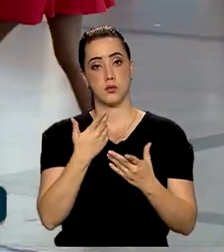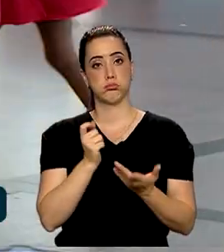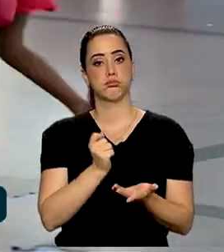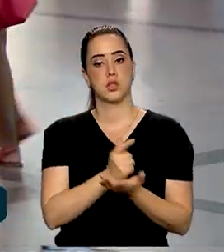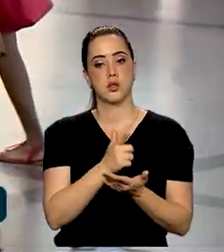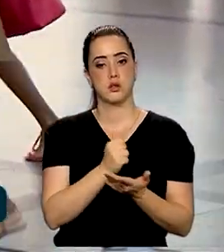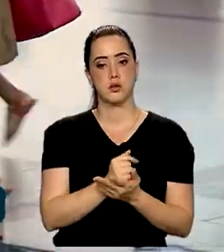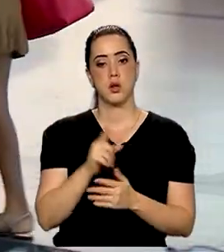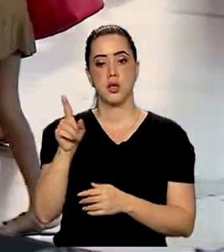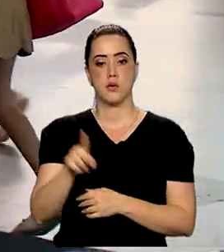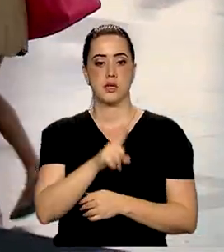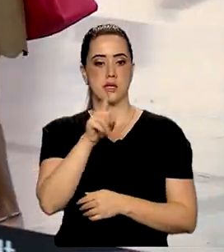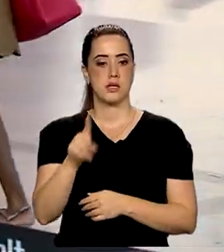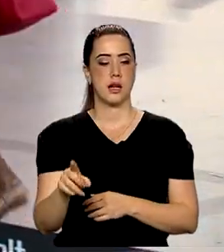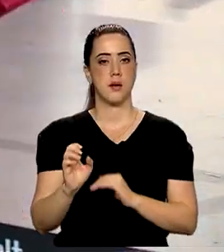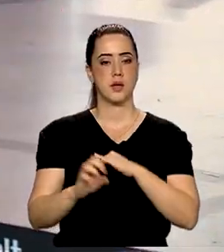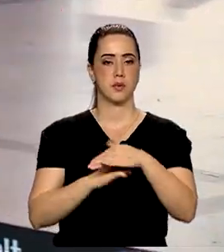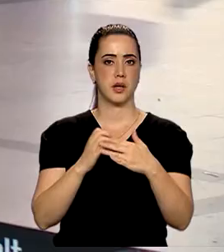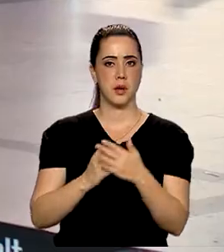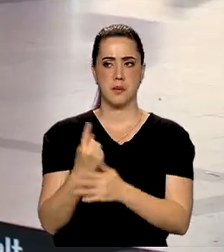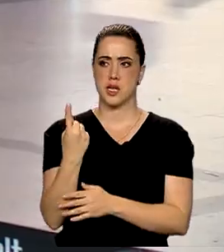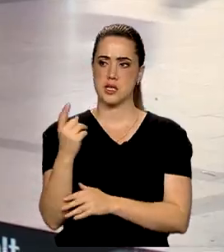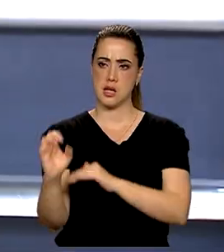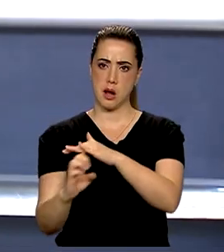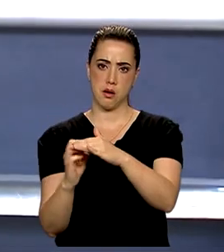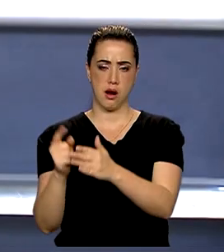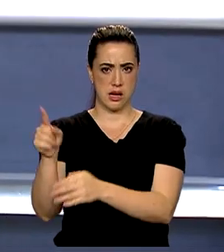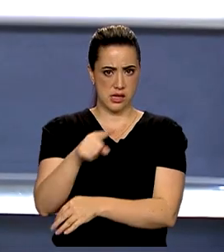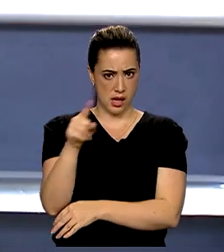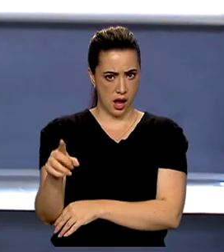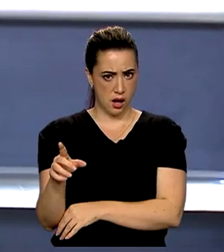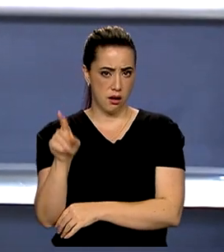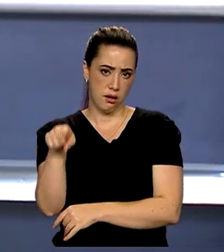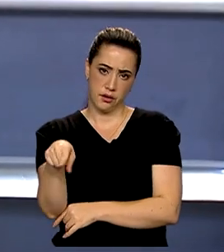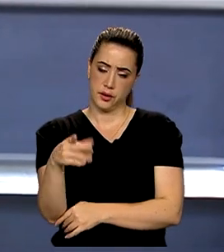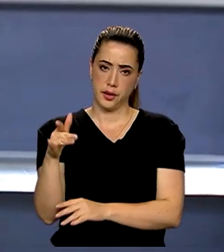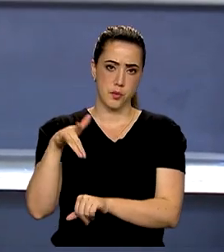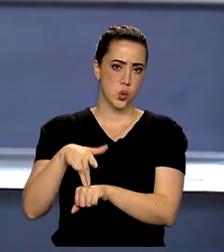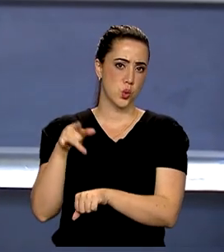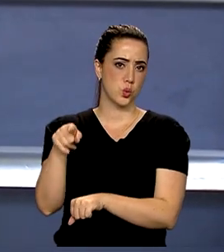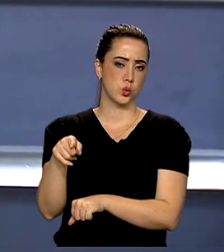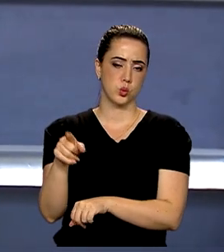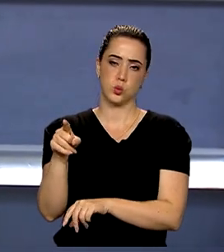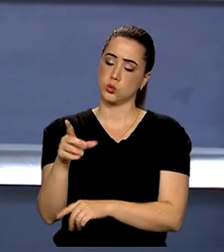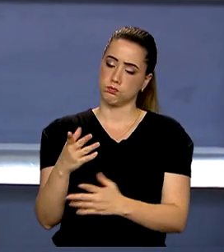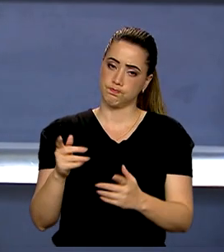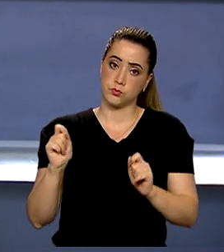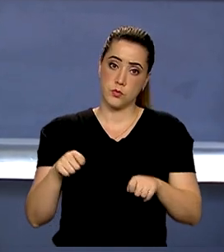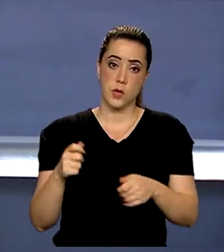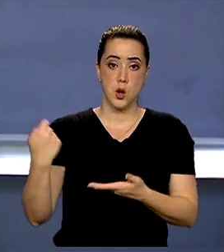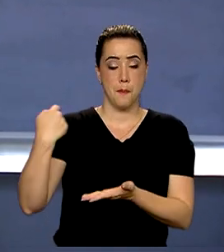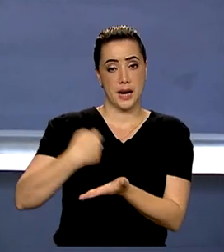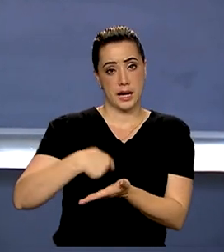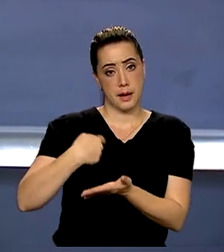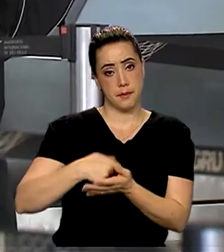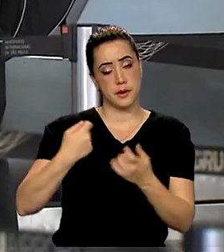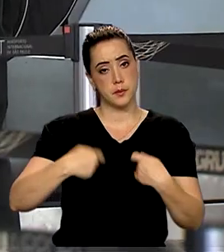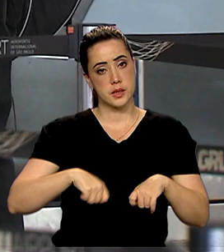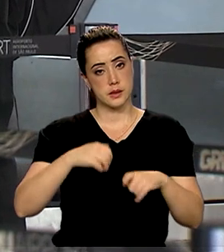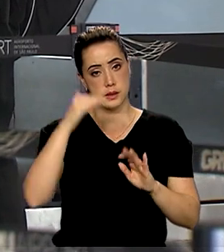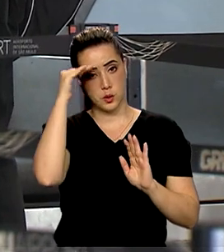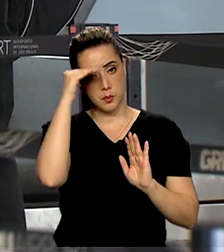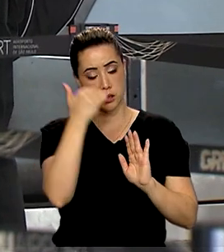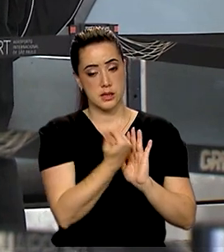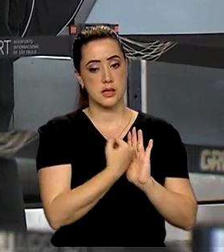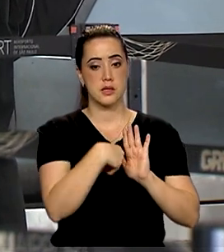de forma unilateral, é considerado abusivo e nulo. Já o reembolso deve garantir que os